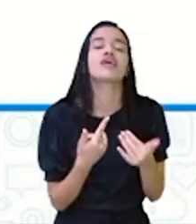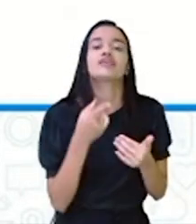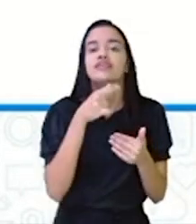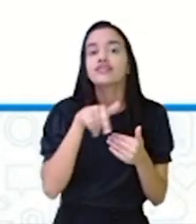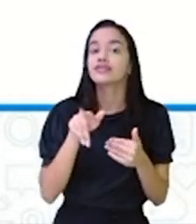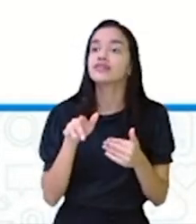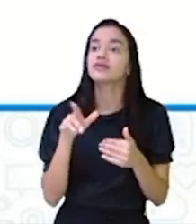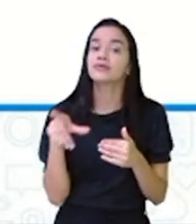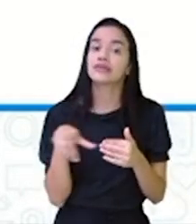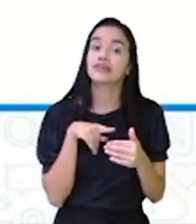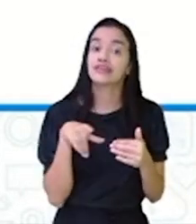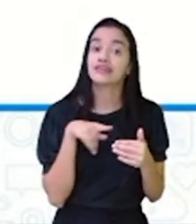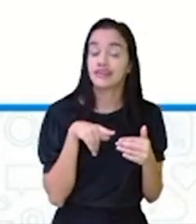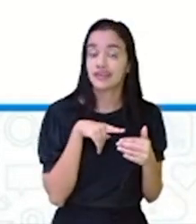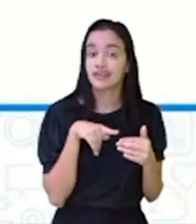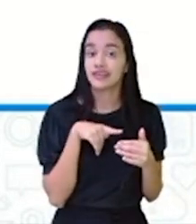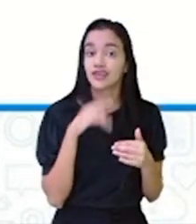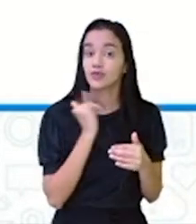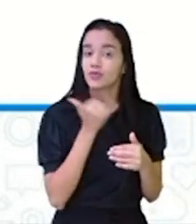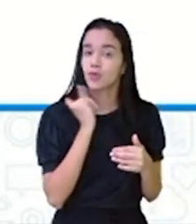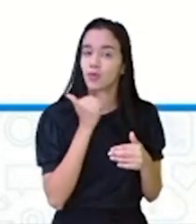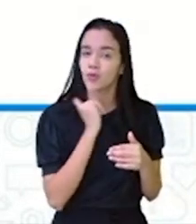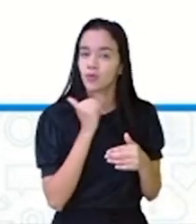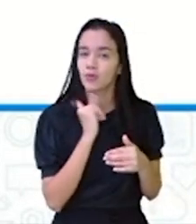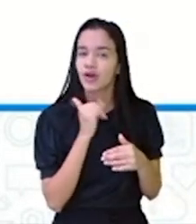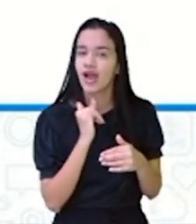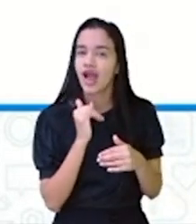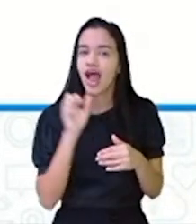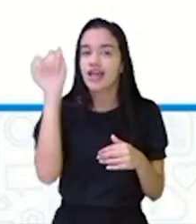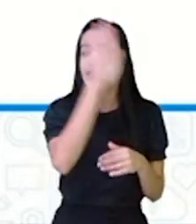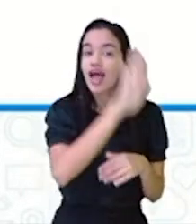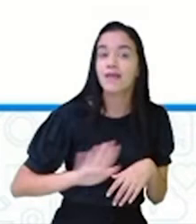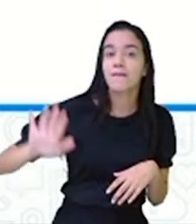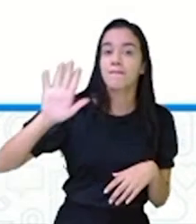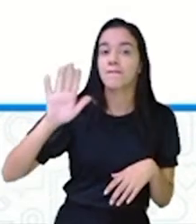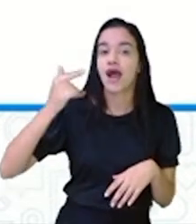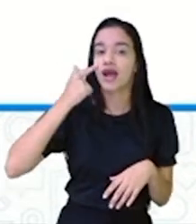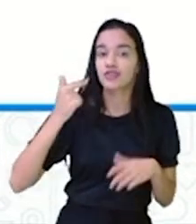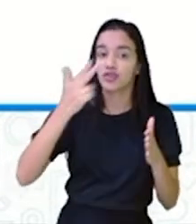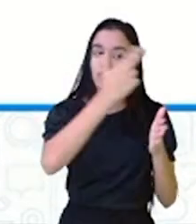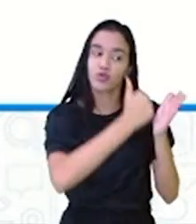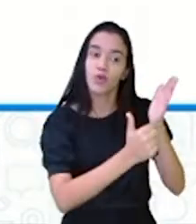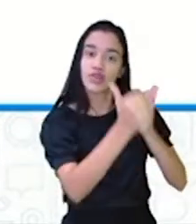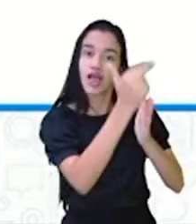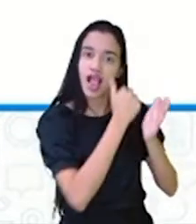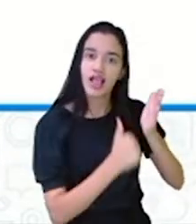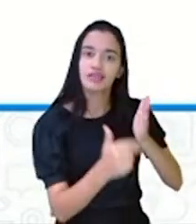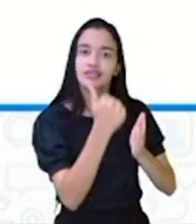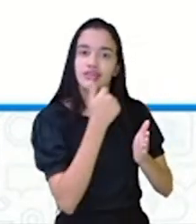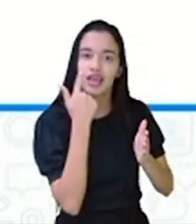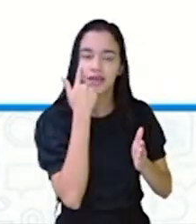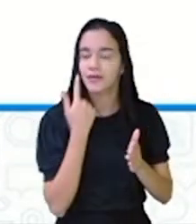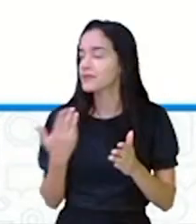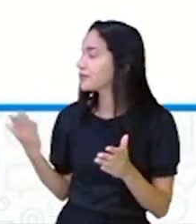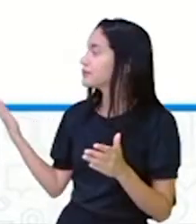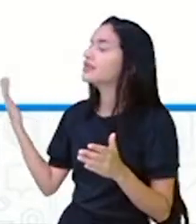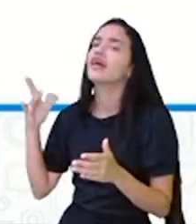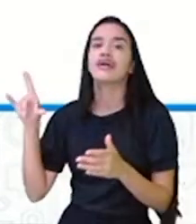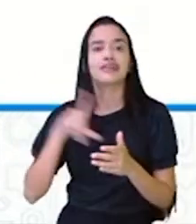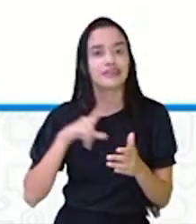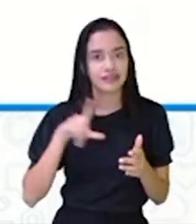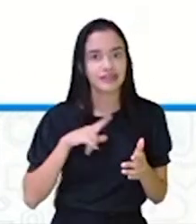está um ditado popular. Será que a professora Cátia já percebeu aí, por essa mensagem,